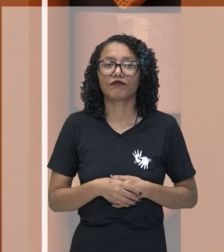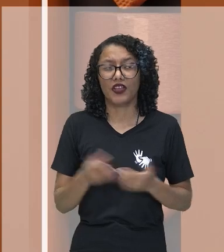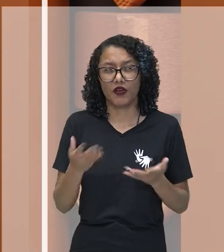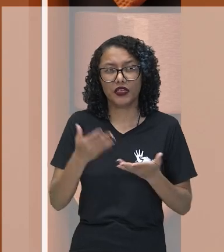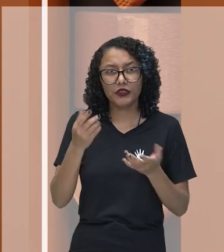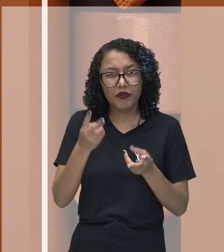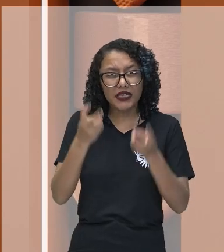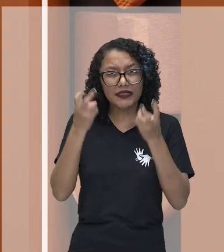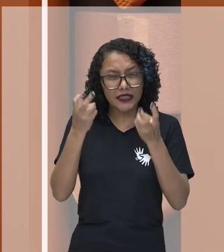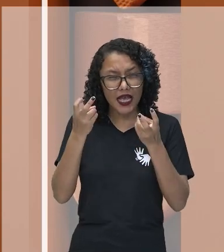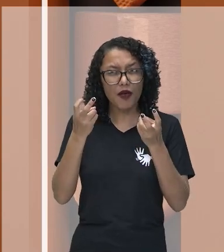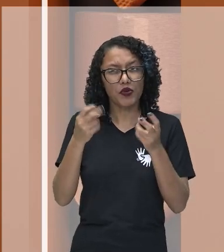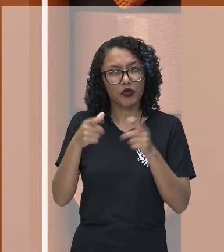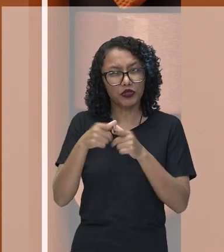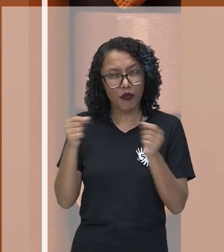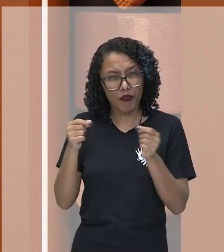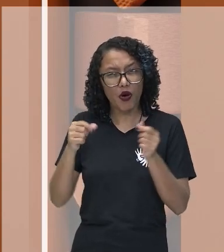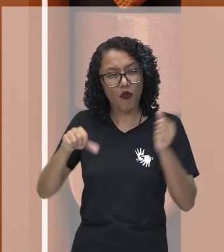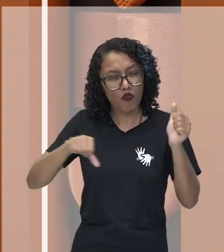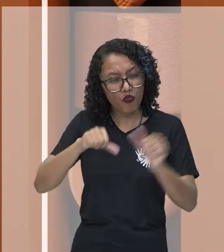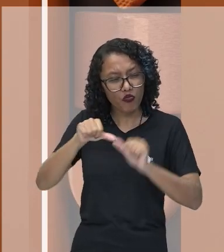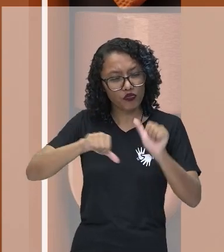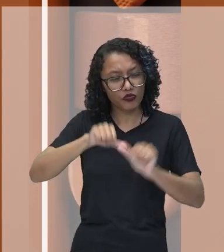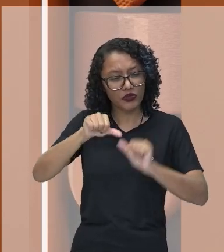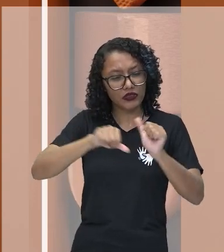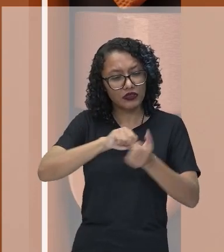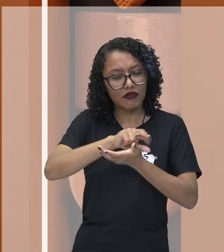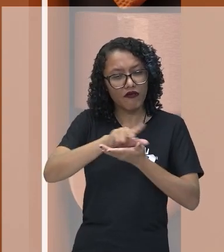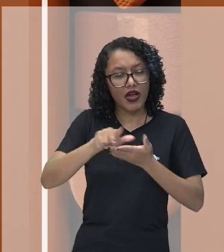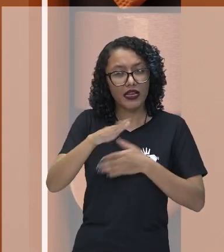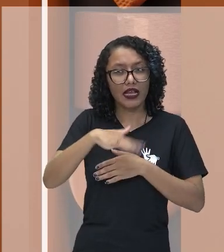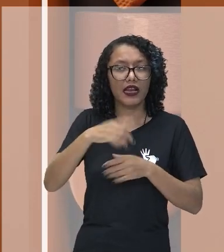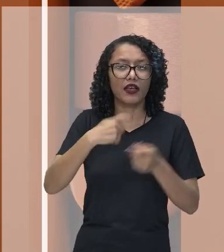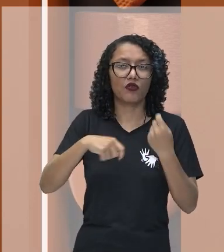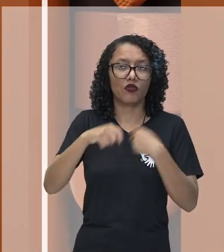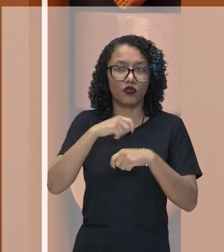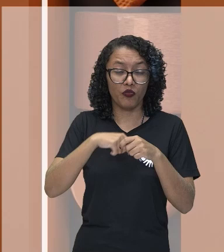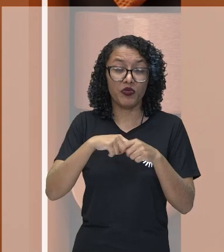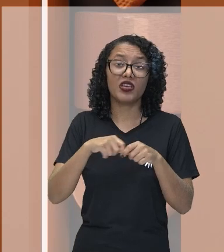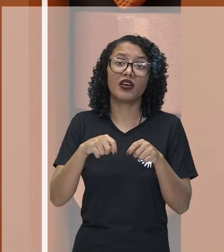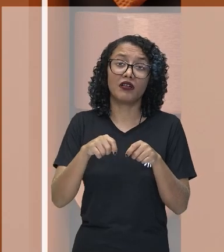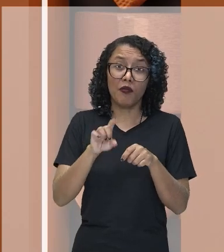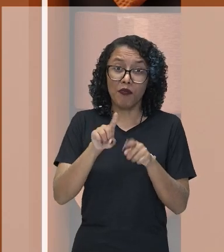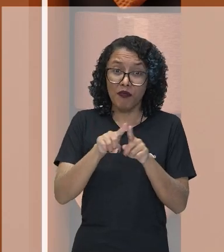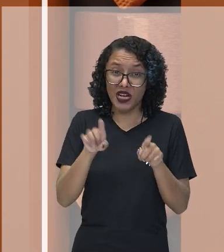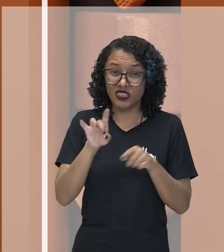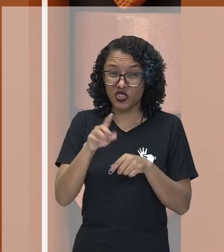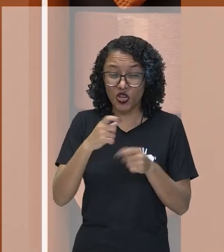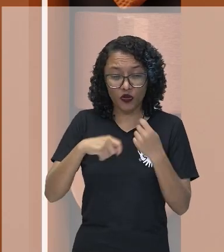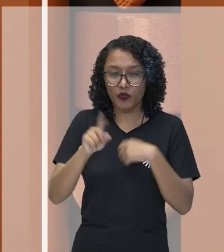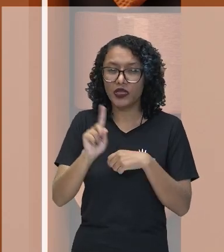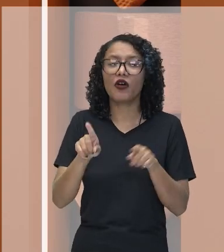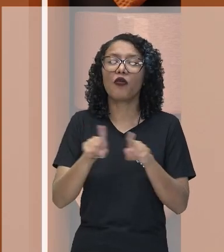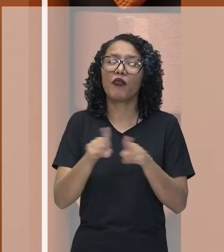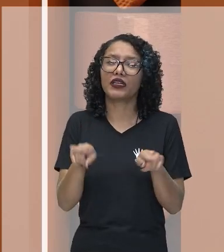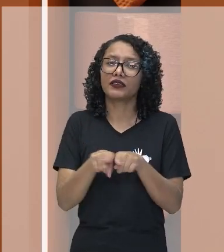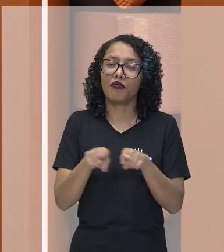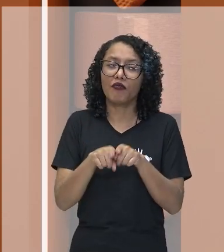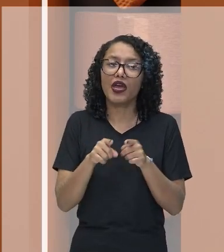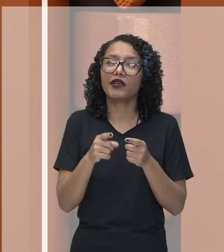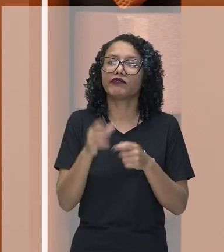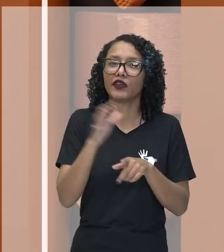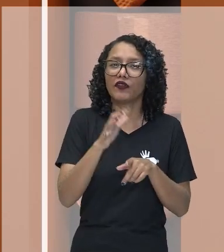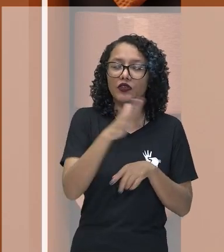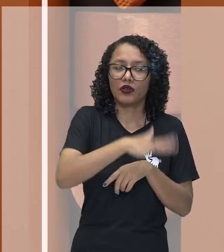transformação econômica. E não só econômica. Porque ela modificou a agricultura e colocou, então, as